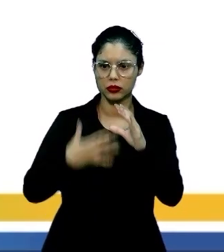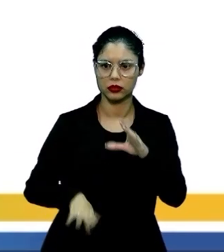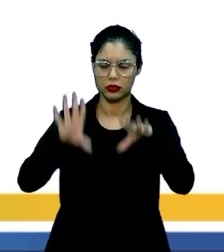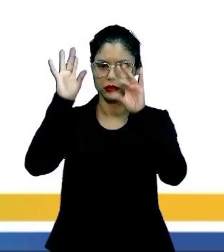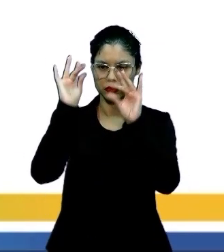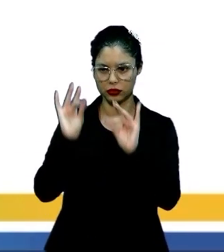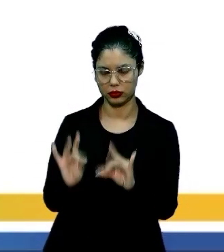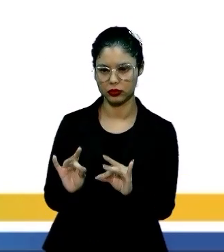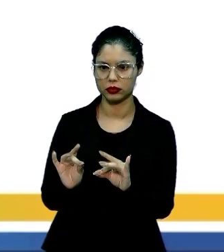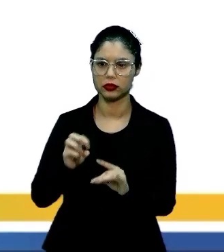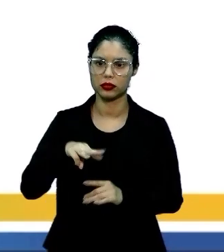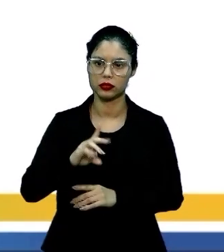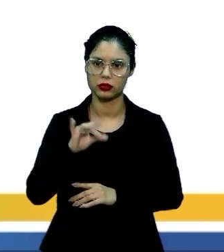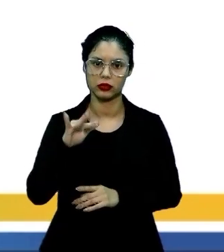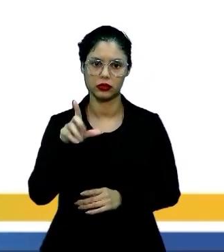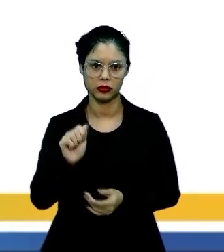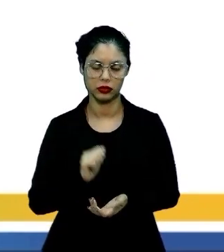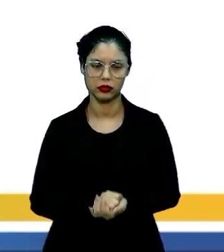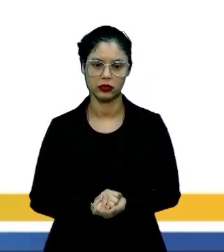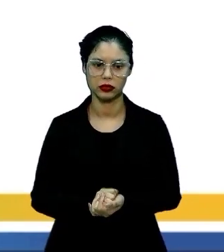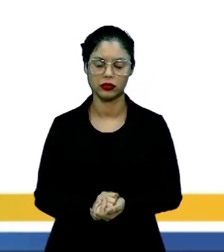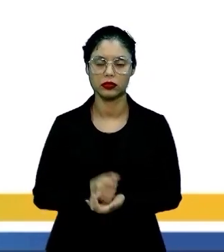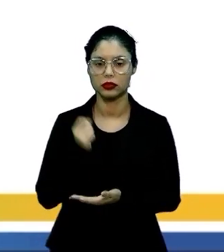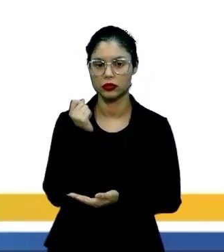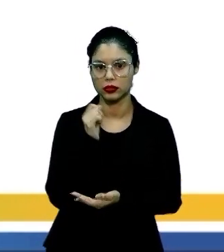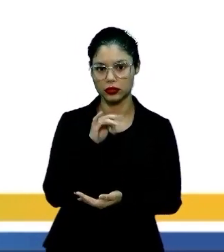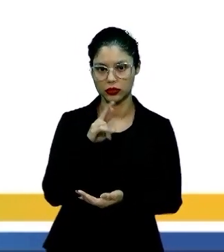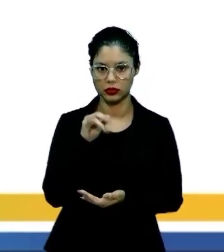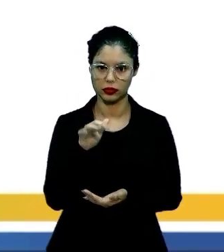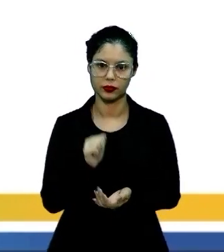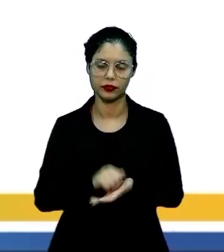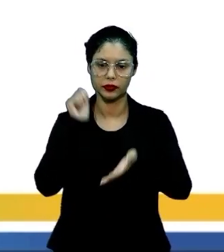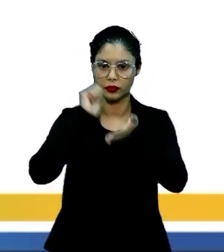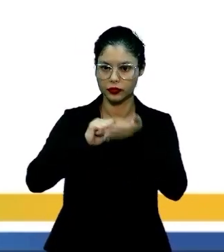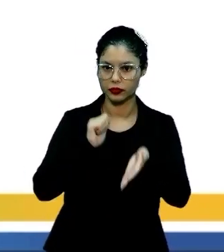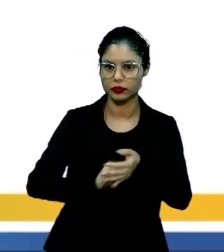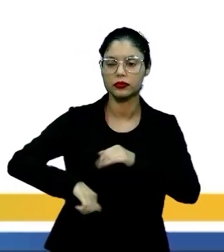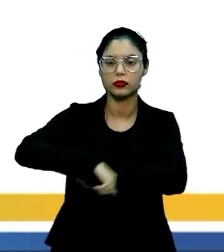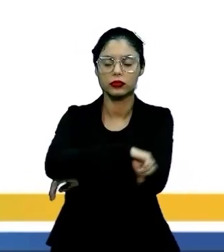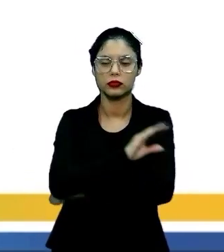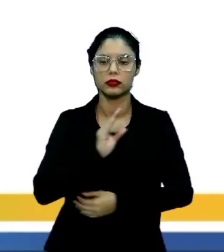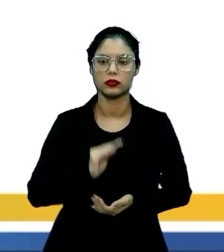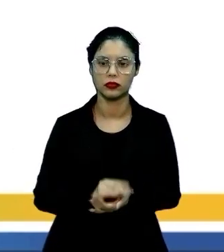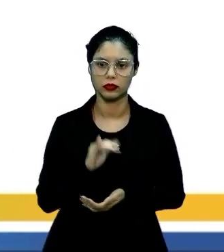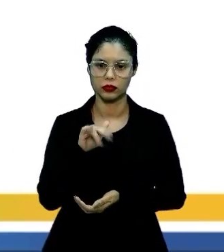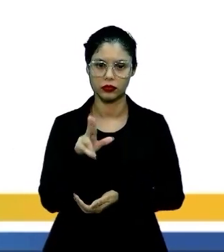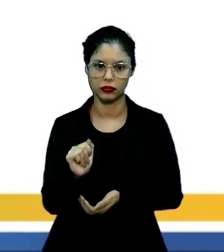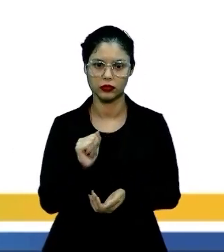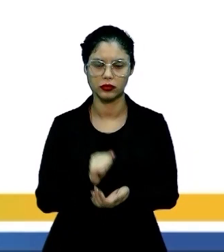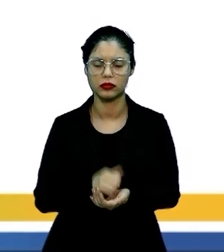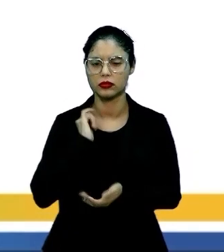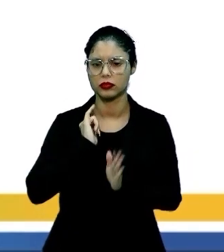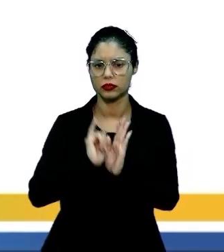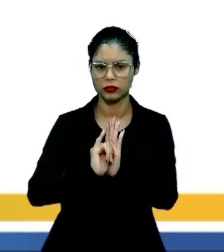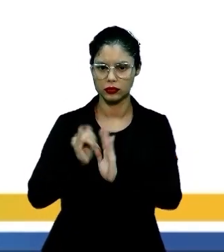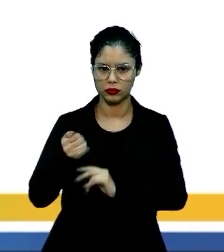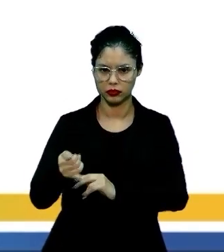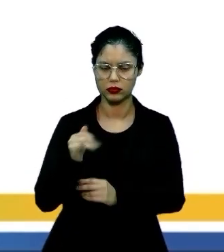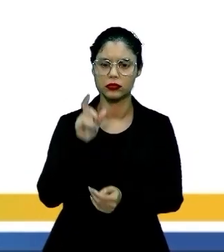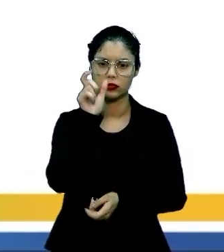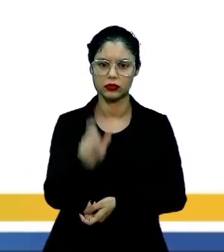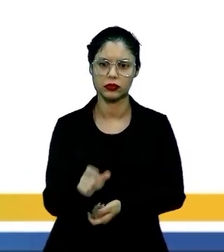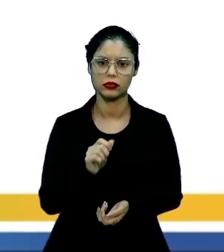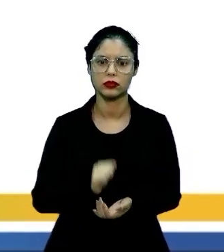que caracterizaria o estilo machadiano, a ironia. Descrevendo a moral de seu cunhado, Coutrin, o